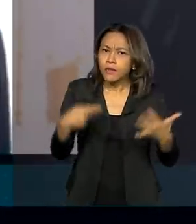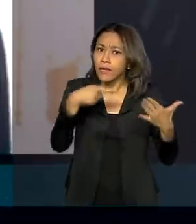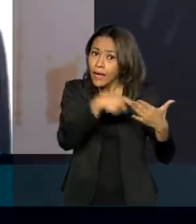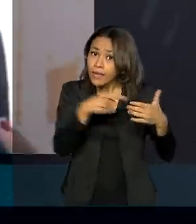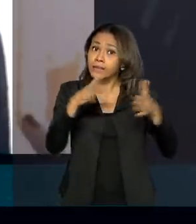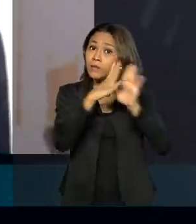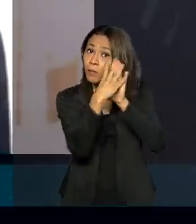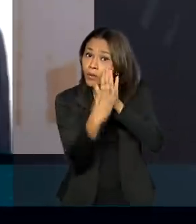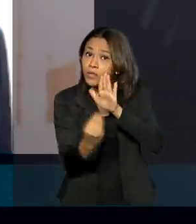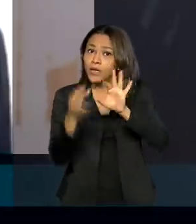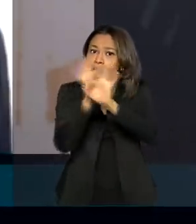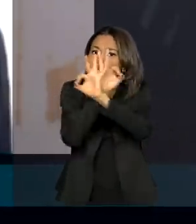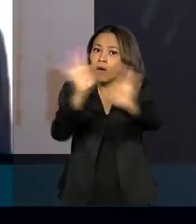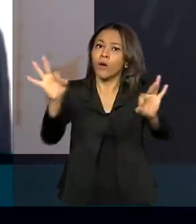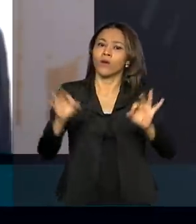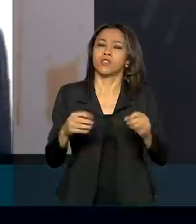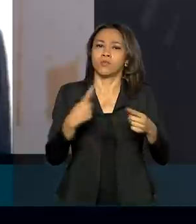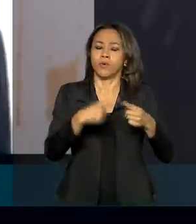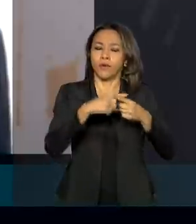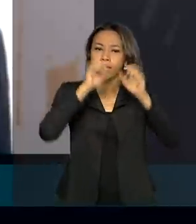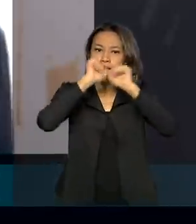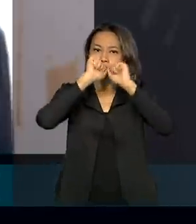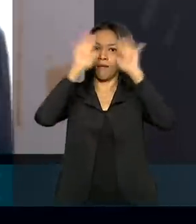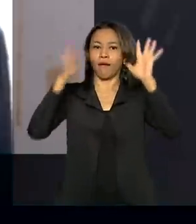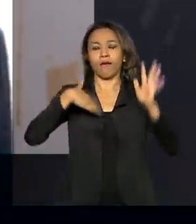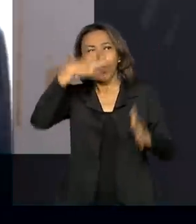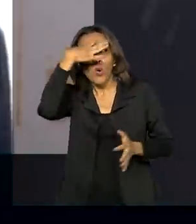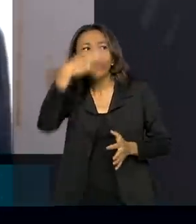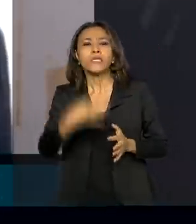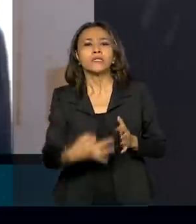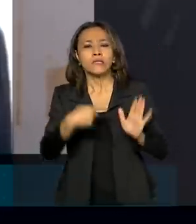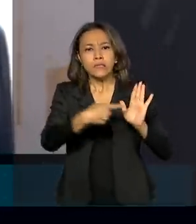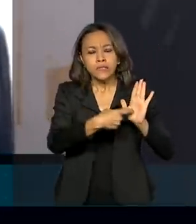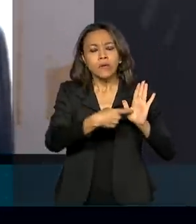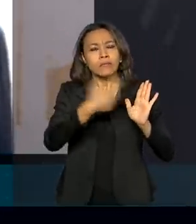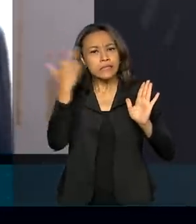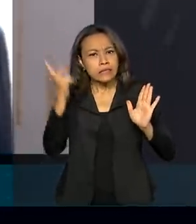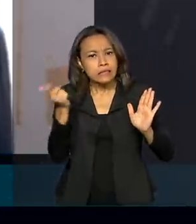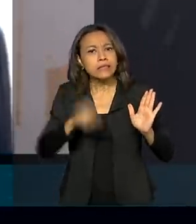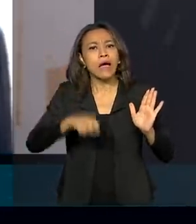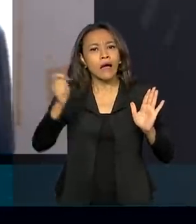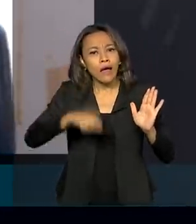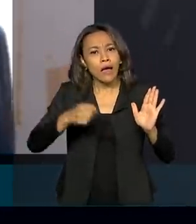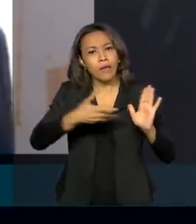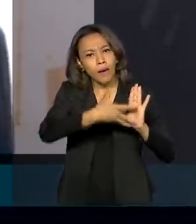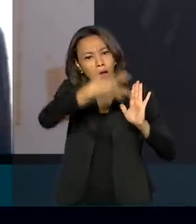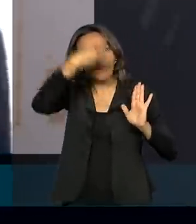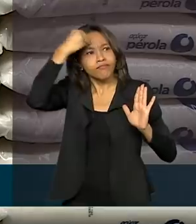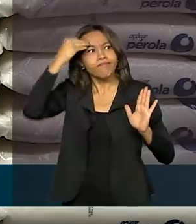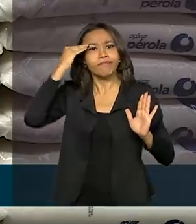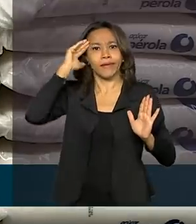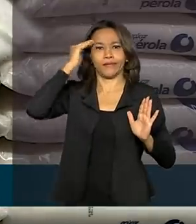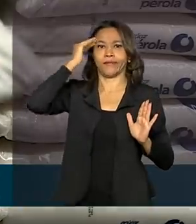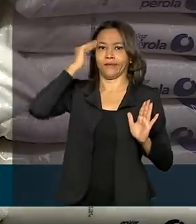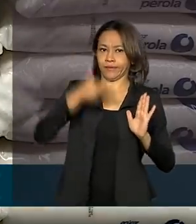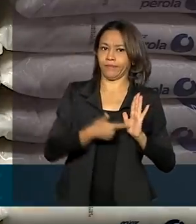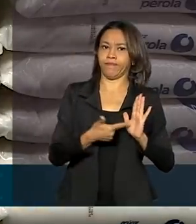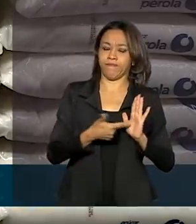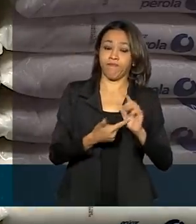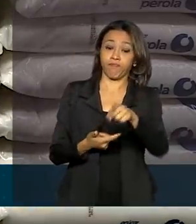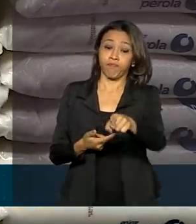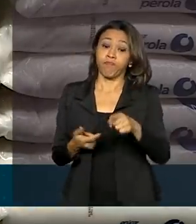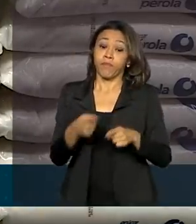já que é de fácil compreensão e possui a capacidade de captura da atenção do consumidor. A Anvisa